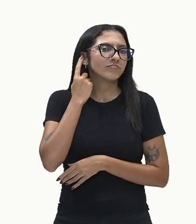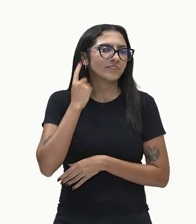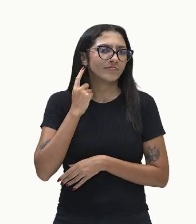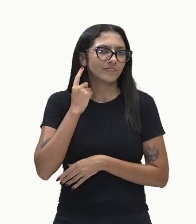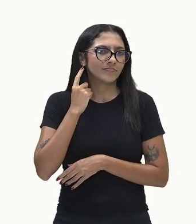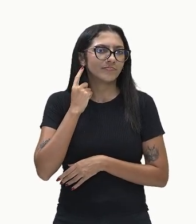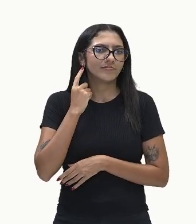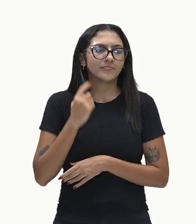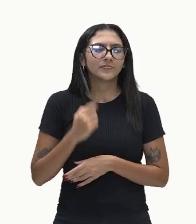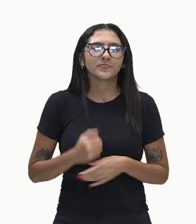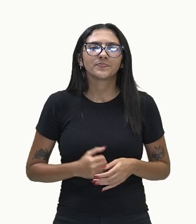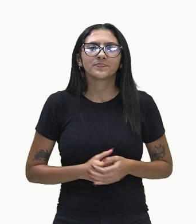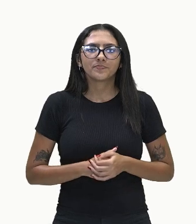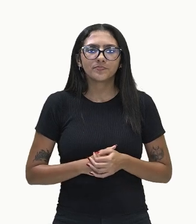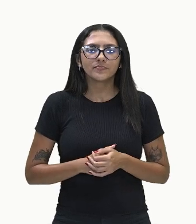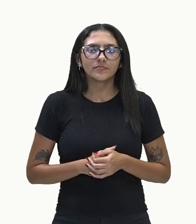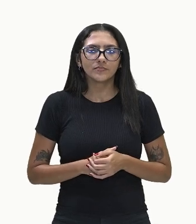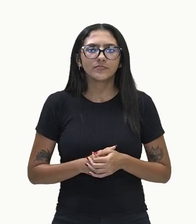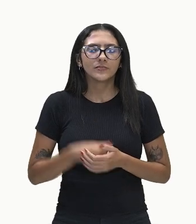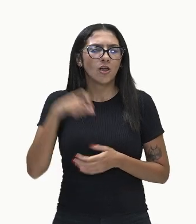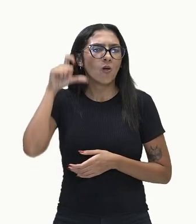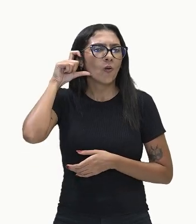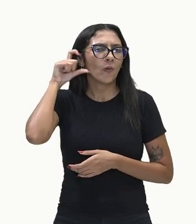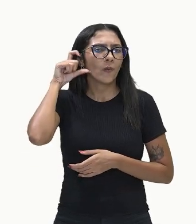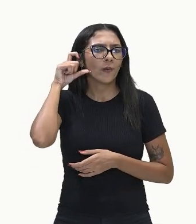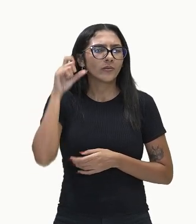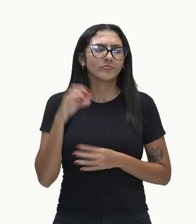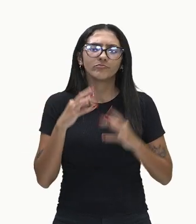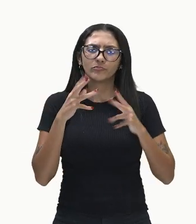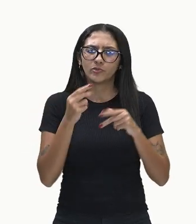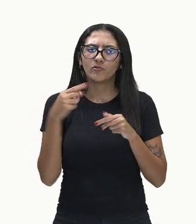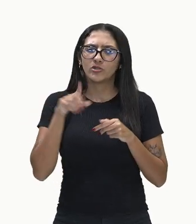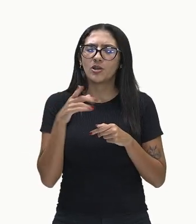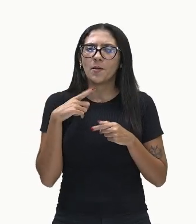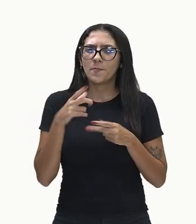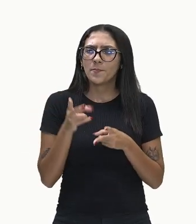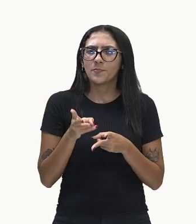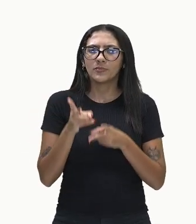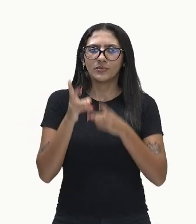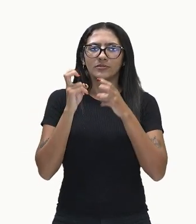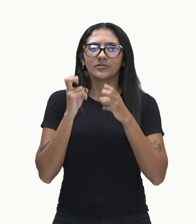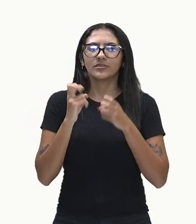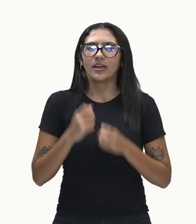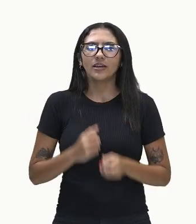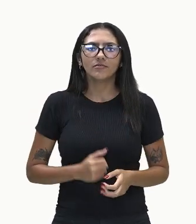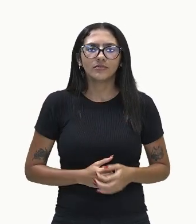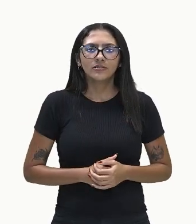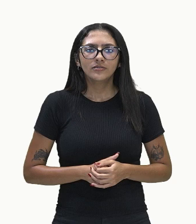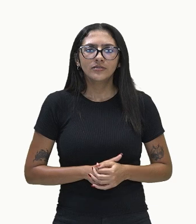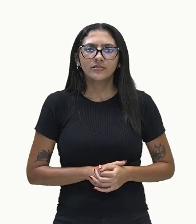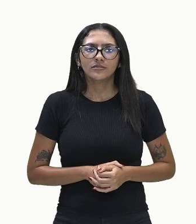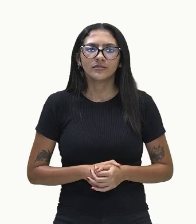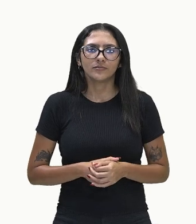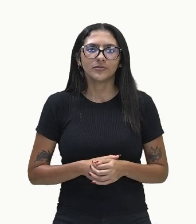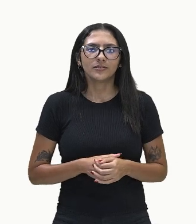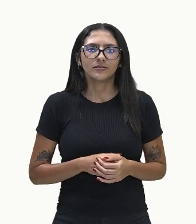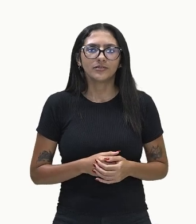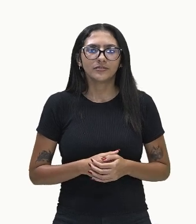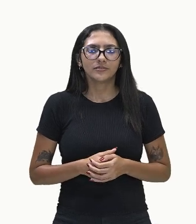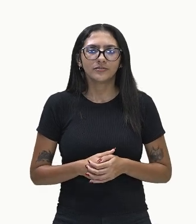Tá bom? Aqui a orelha humana, todos já devem ter reconhecido. Tá bom? Aqui a orelha humana. Certo?